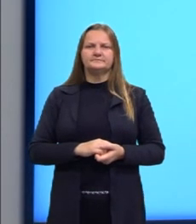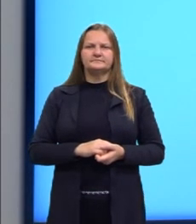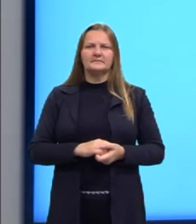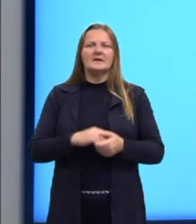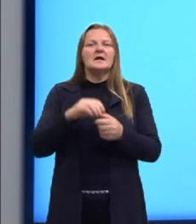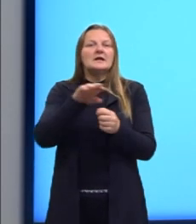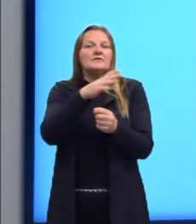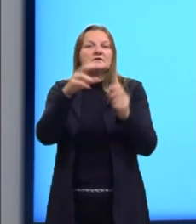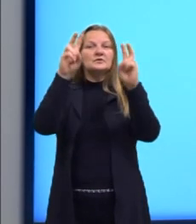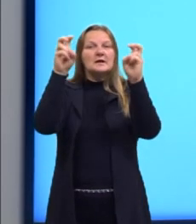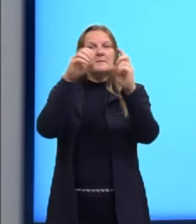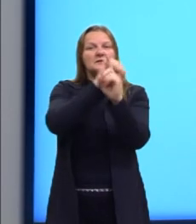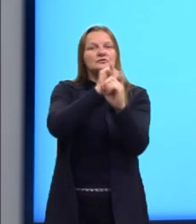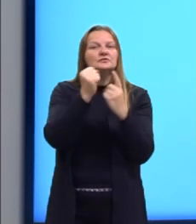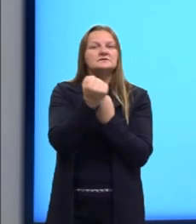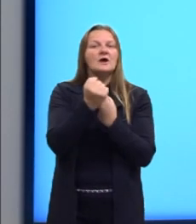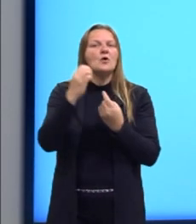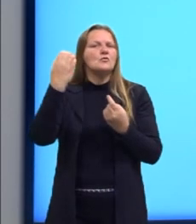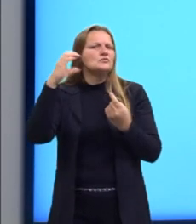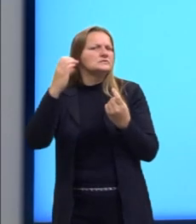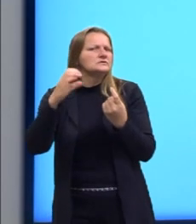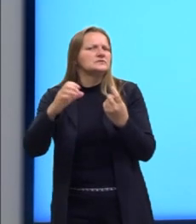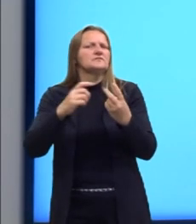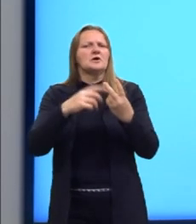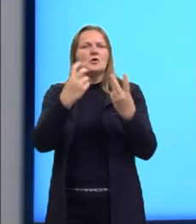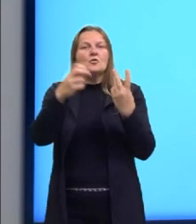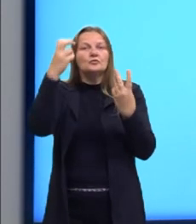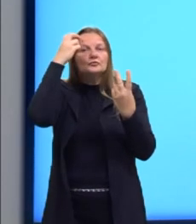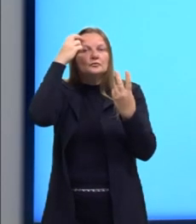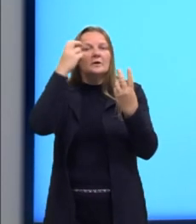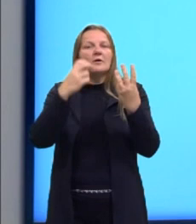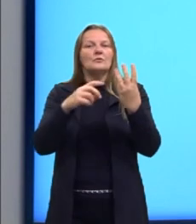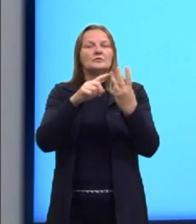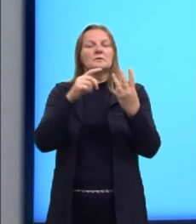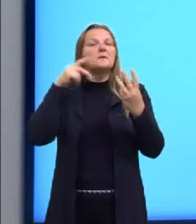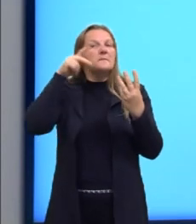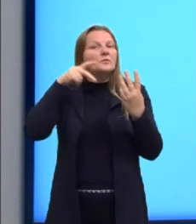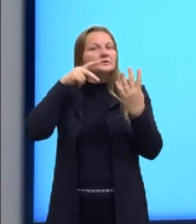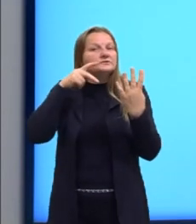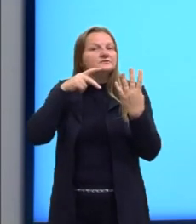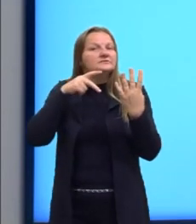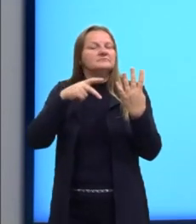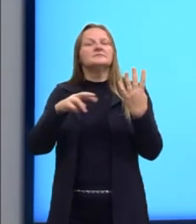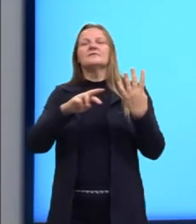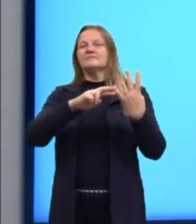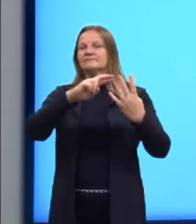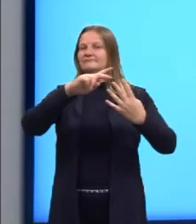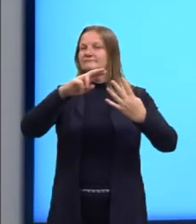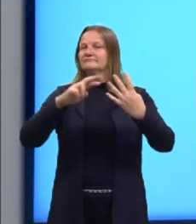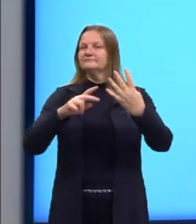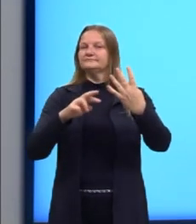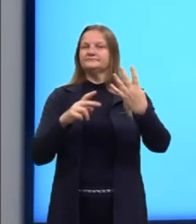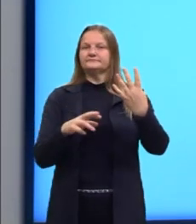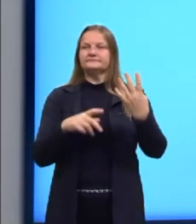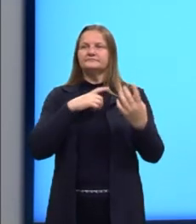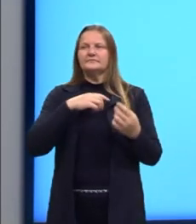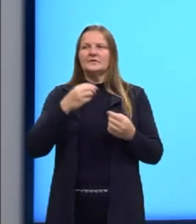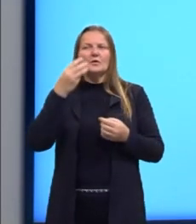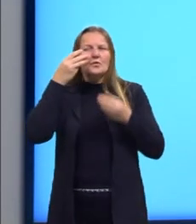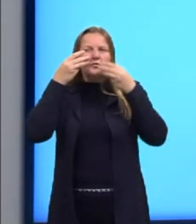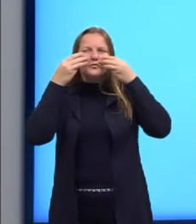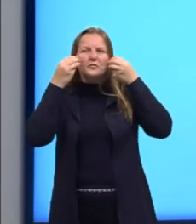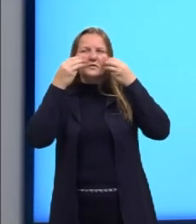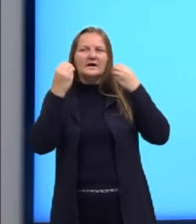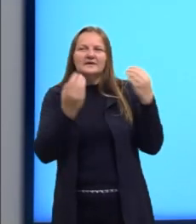social, científica, cultural ou política. E nós temos um outro gatinho